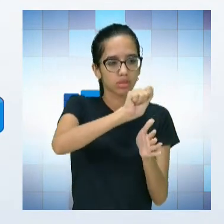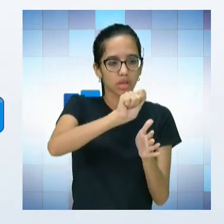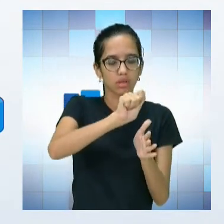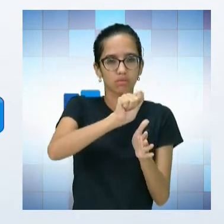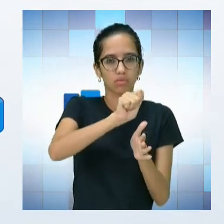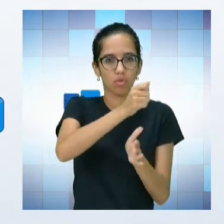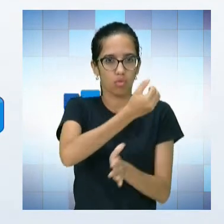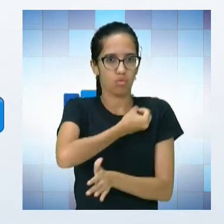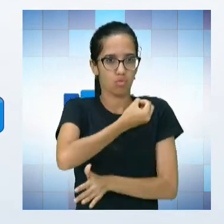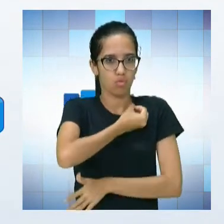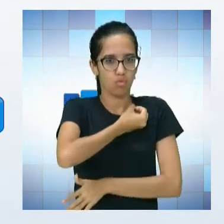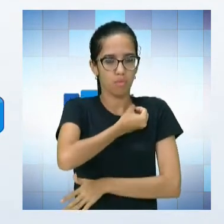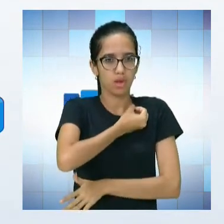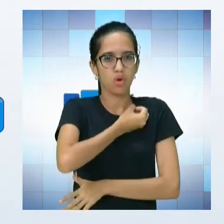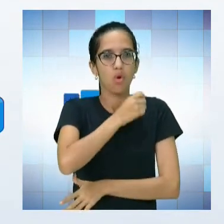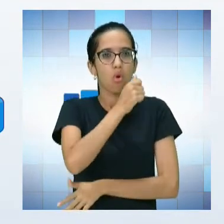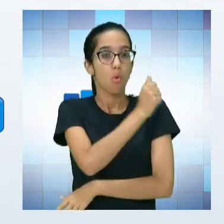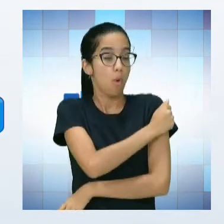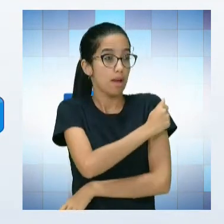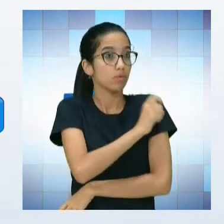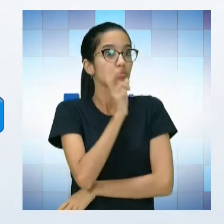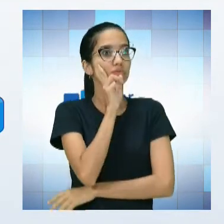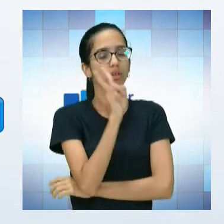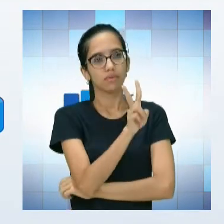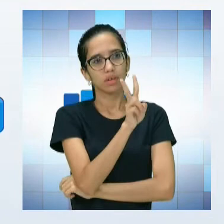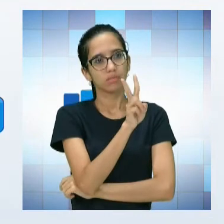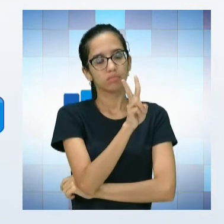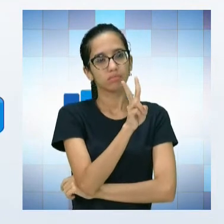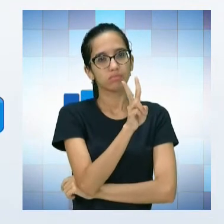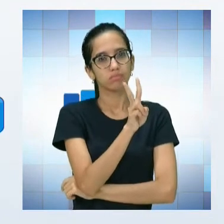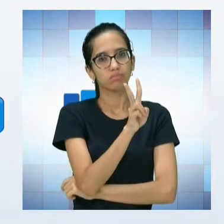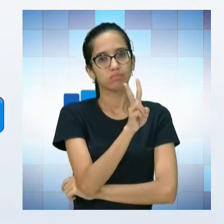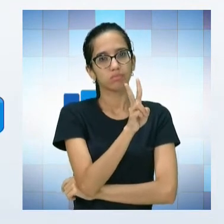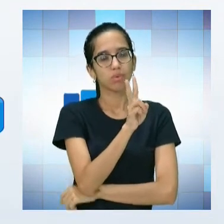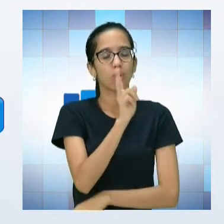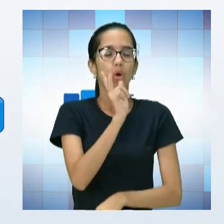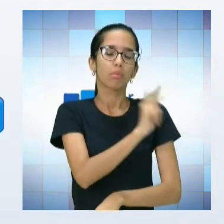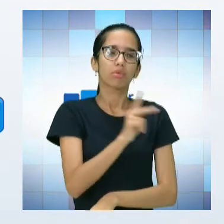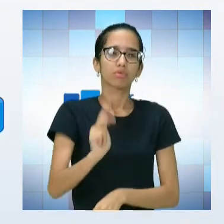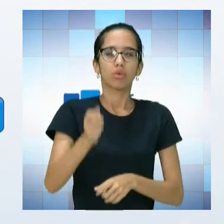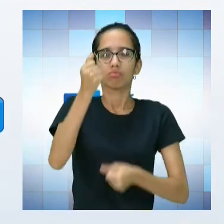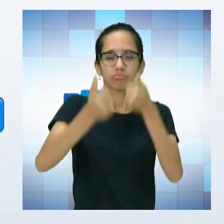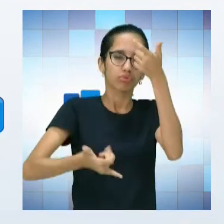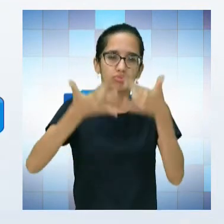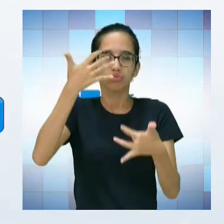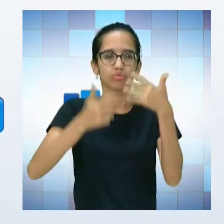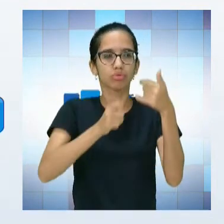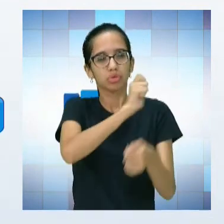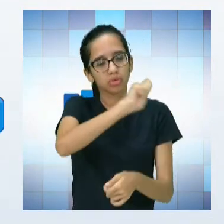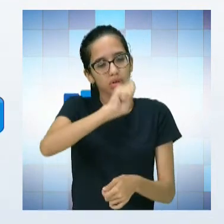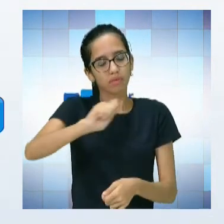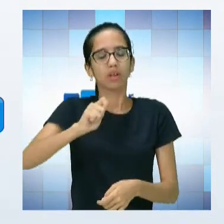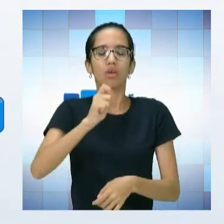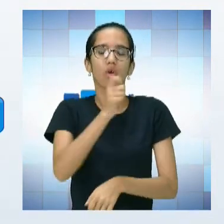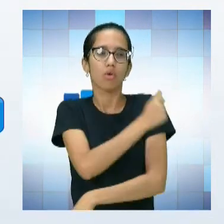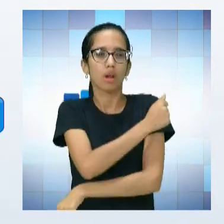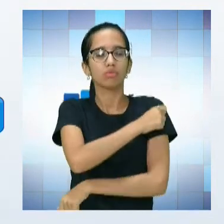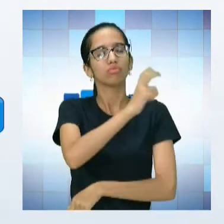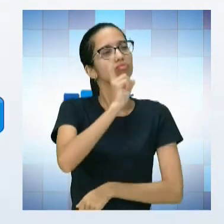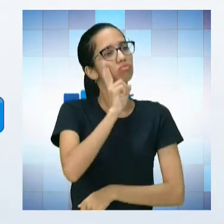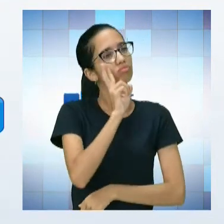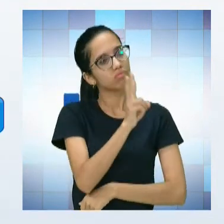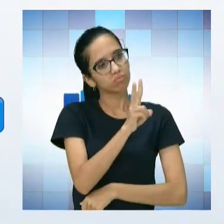está escrevendo aquela primeira parcela, o aluno está acompanhando. Então, o professor está falando e está escrevendo. Então, o aluno que enxerga,